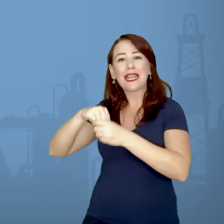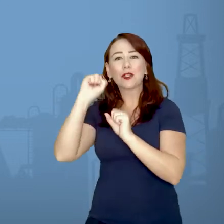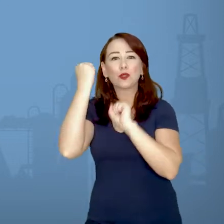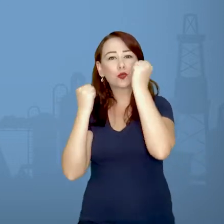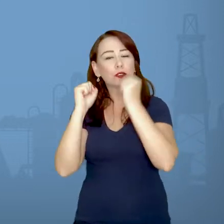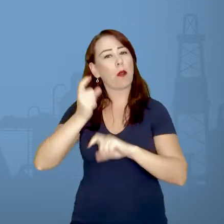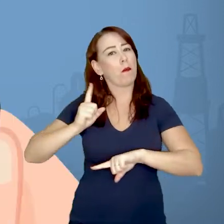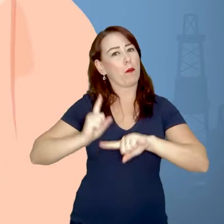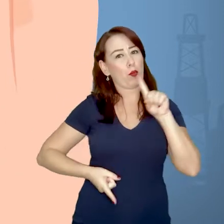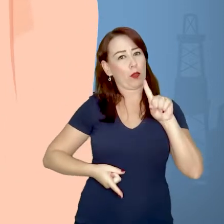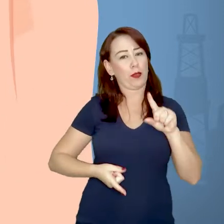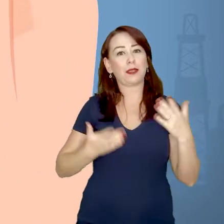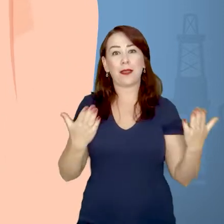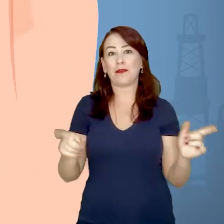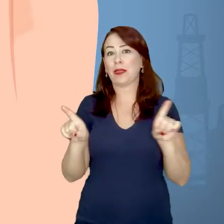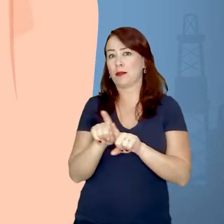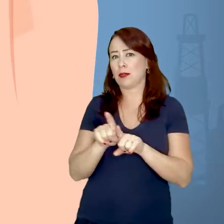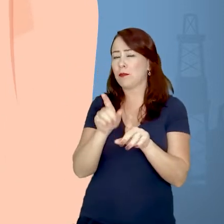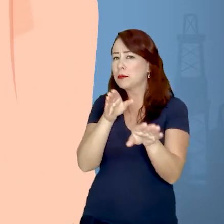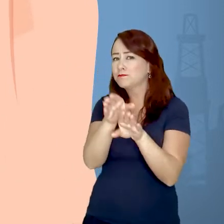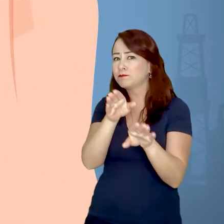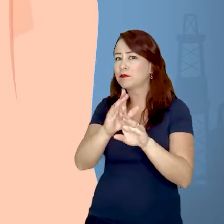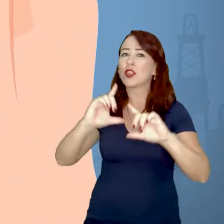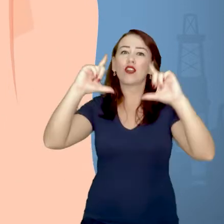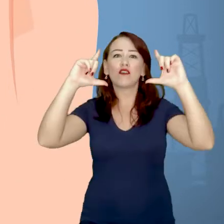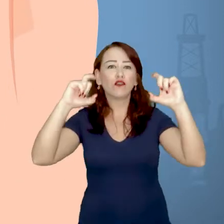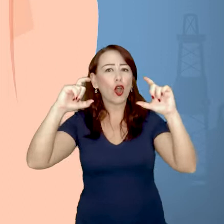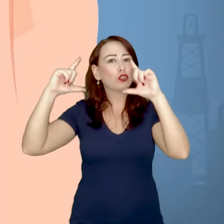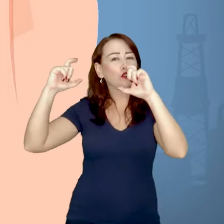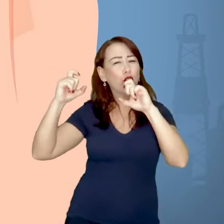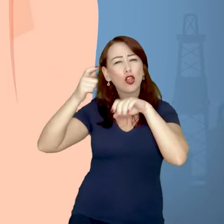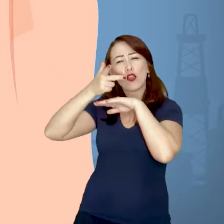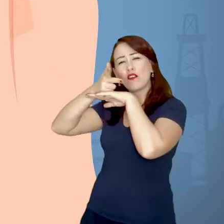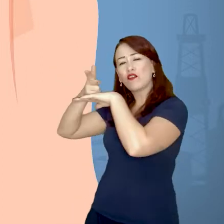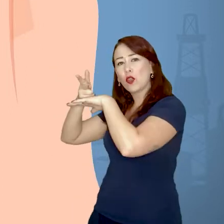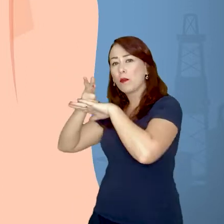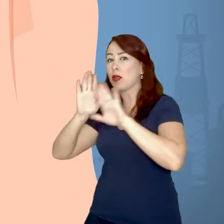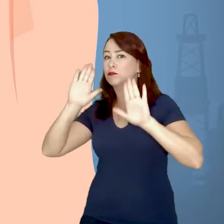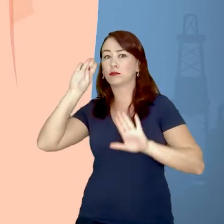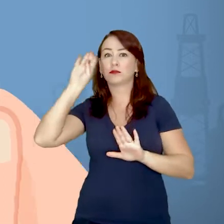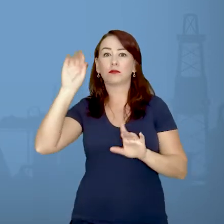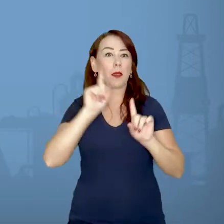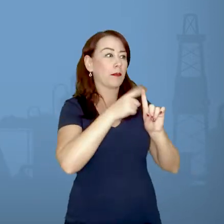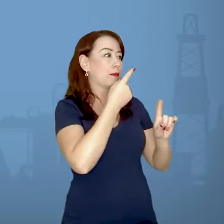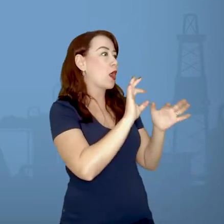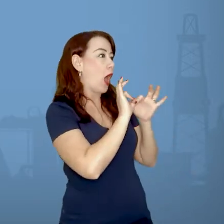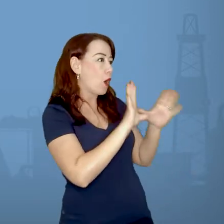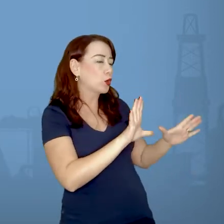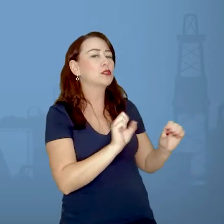industriais. Orientamos que as fotos e filmagens só sejam realizadas com autorização prévia.